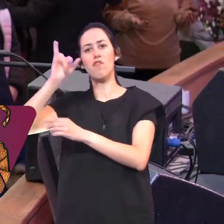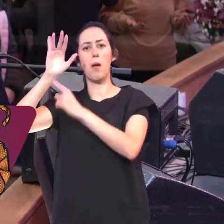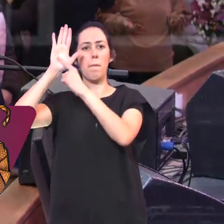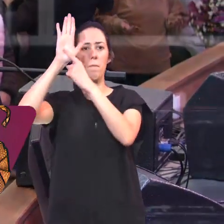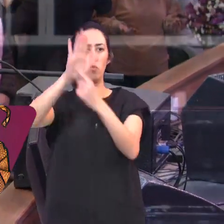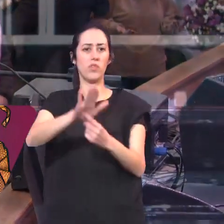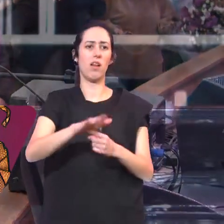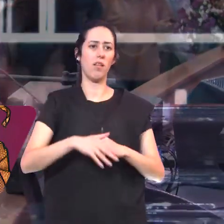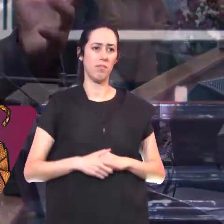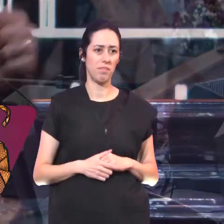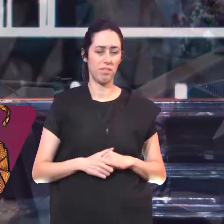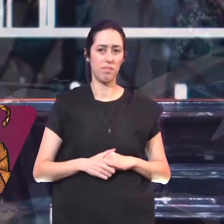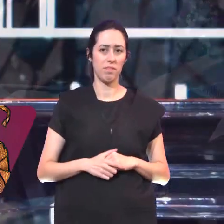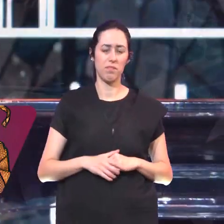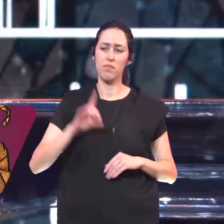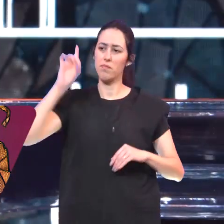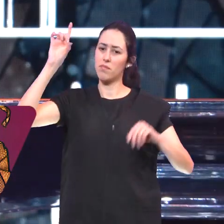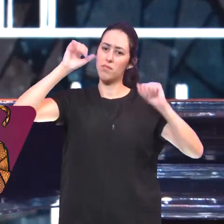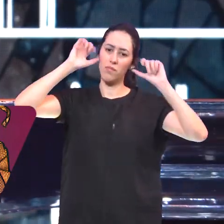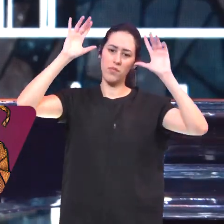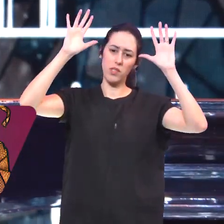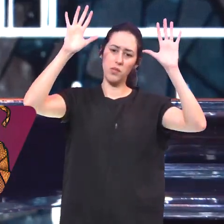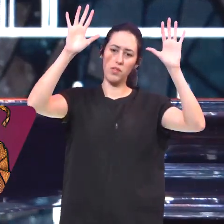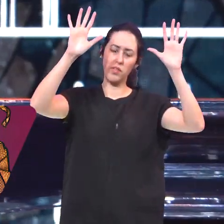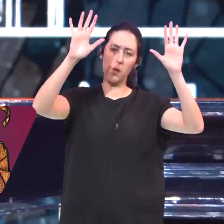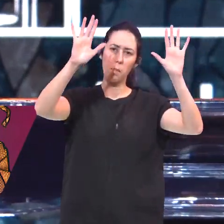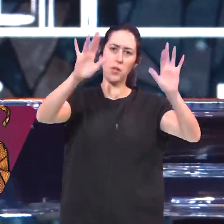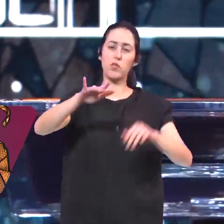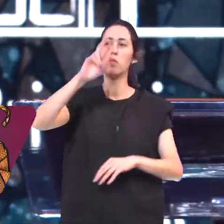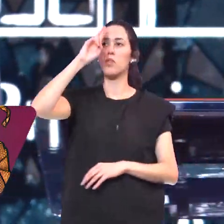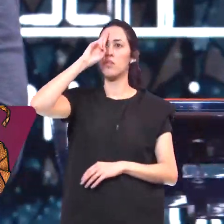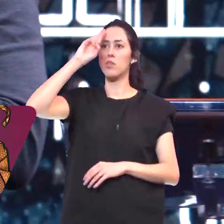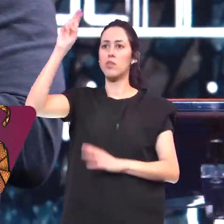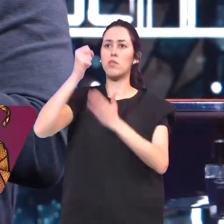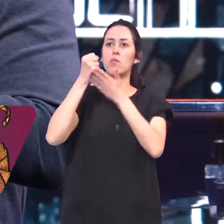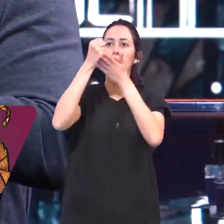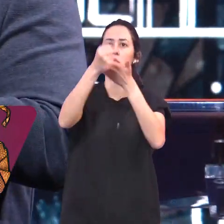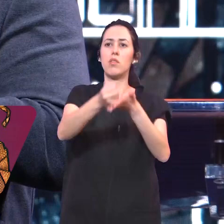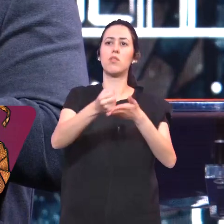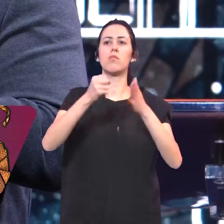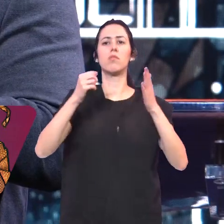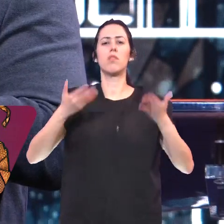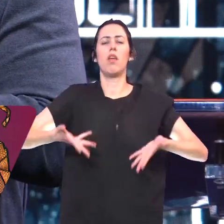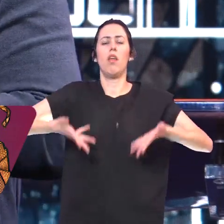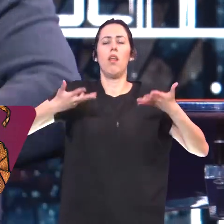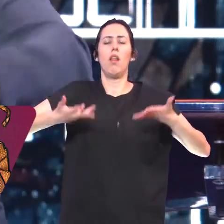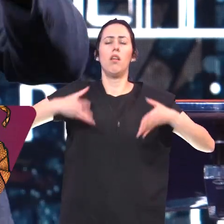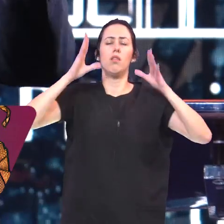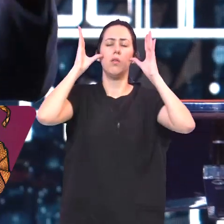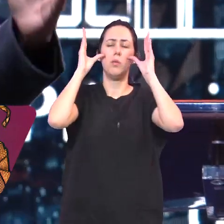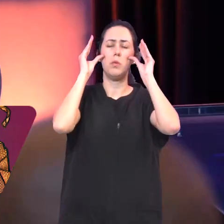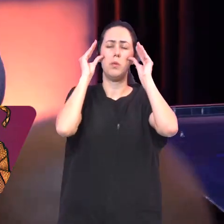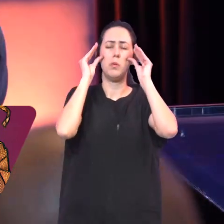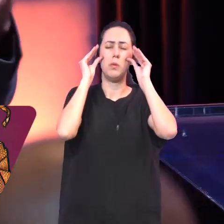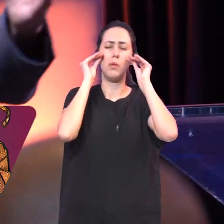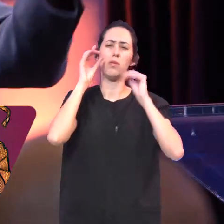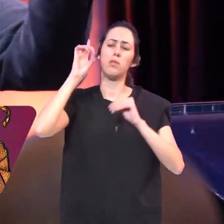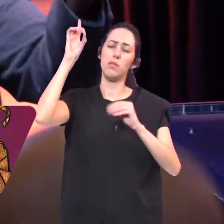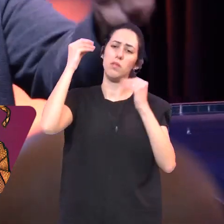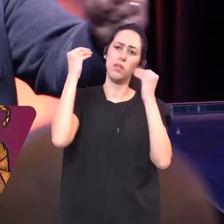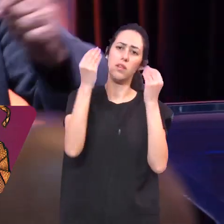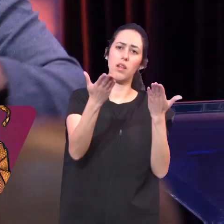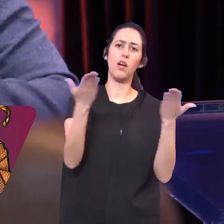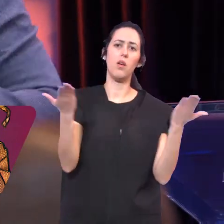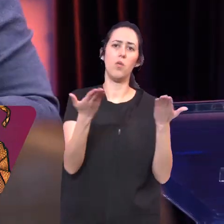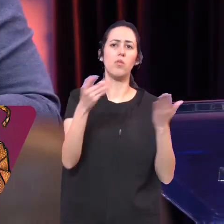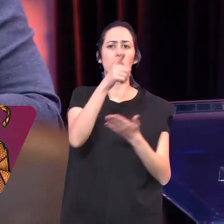pessoa Que Deus te abençoe Que o Senhor Alivie todas as tuas cargas Que o Senhor Conceda Hoje o que